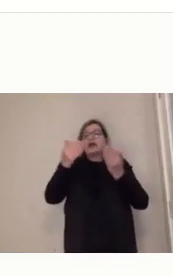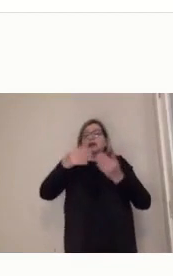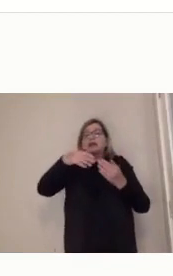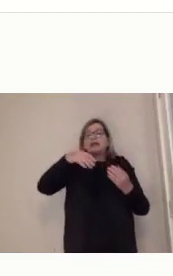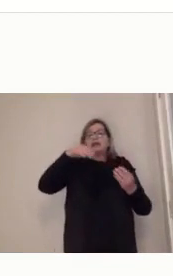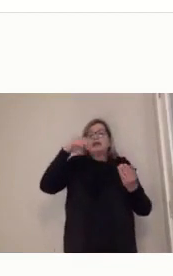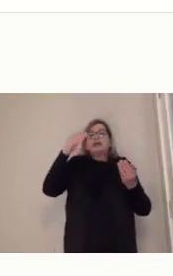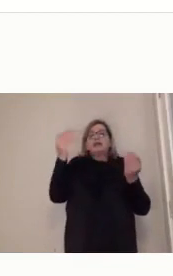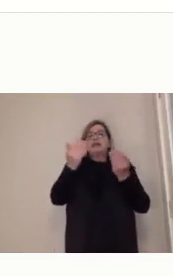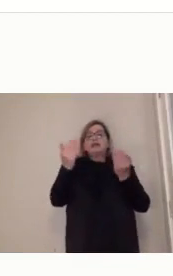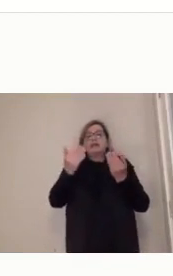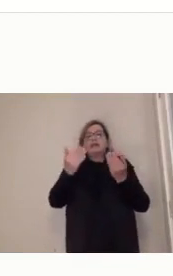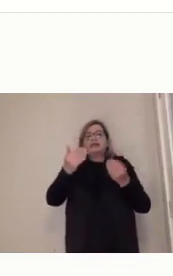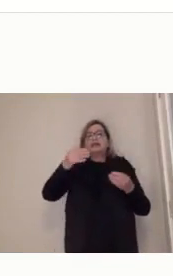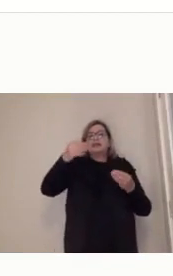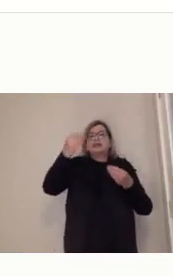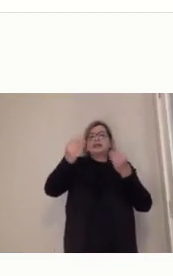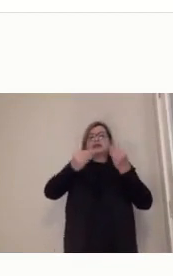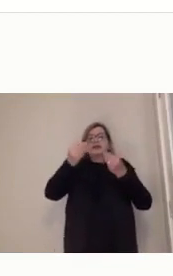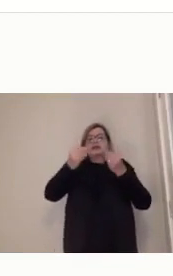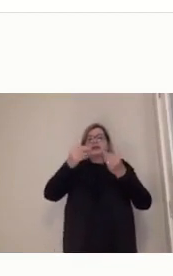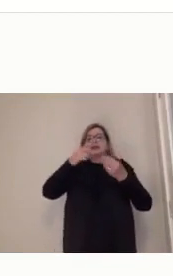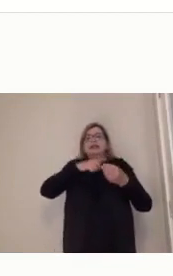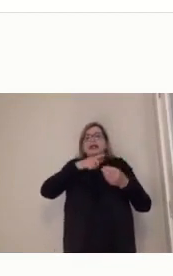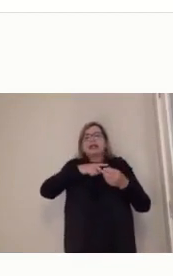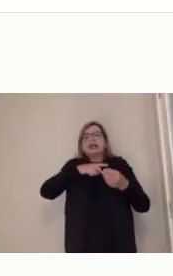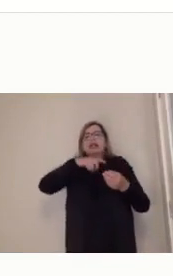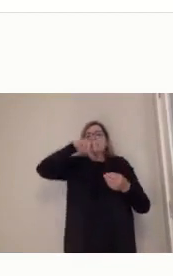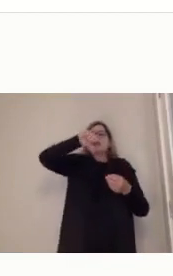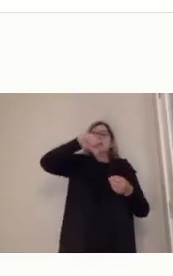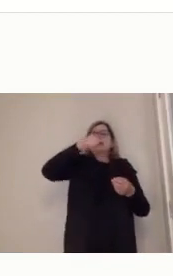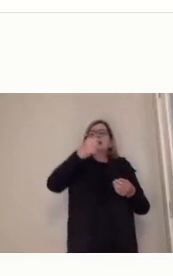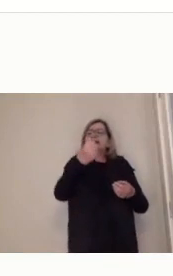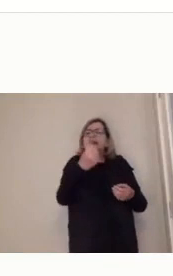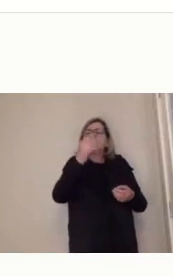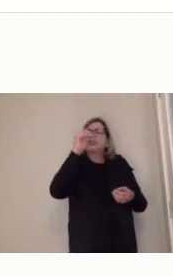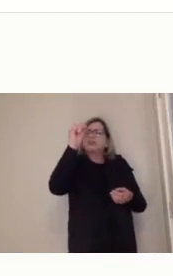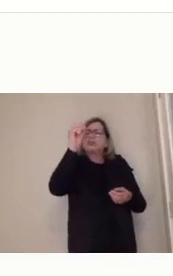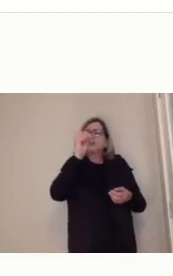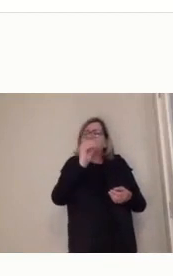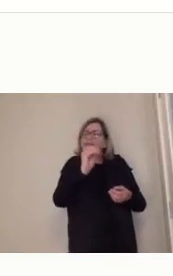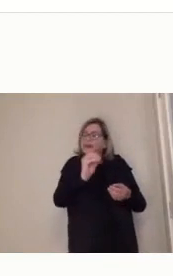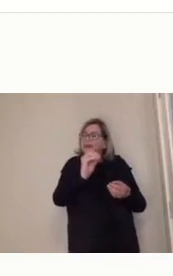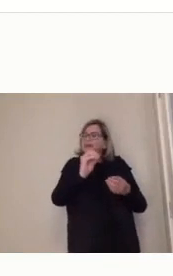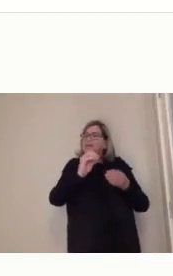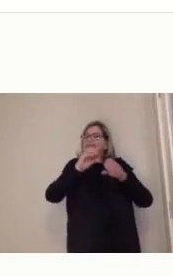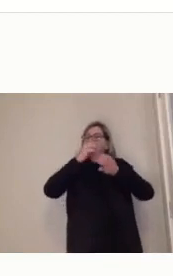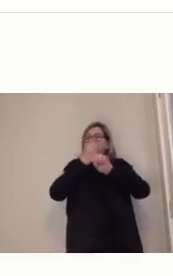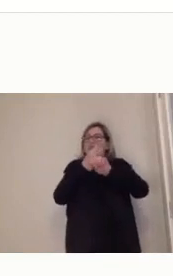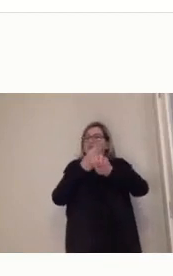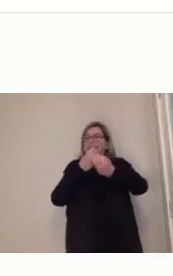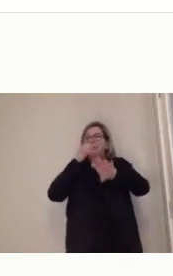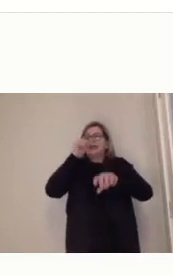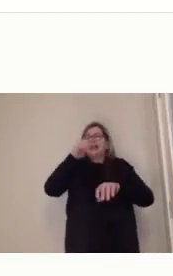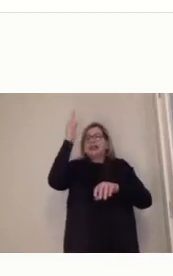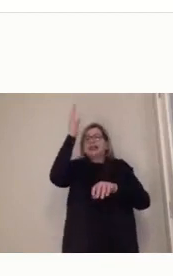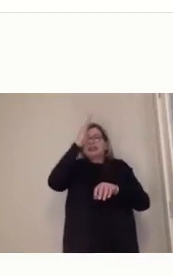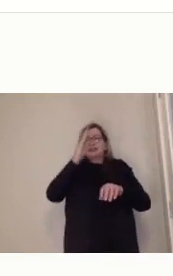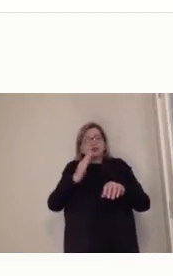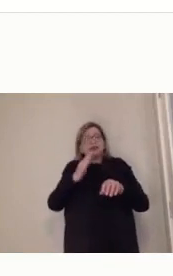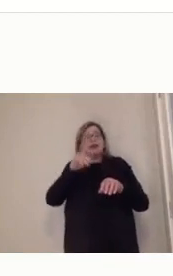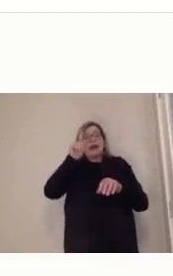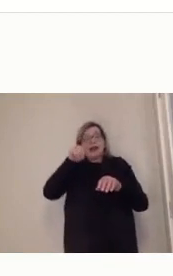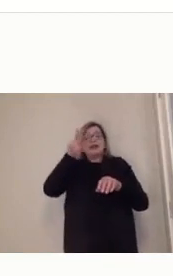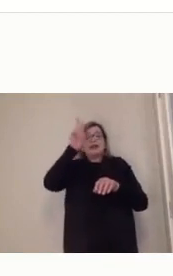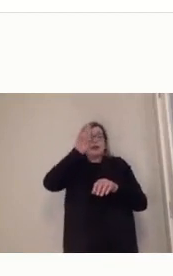particulares que fazem um trabalho belíssimo, mas também universidades particulares ou centros ou faculdades